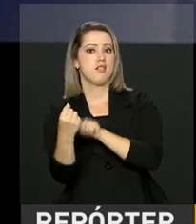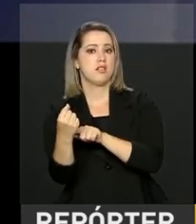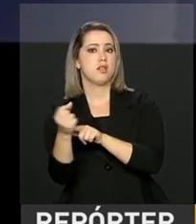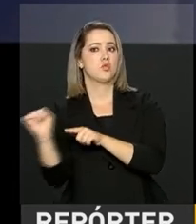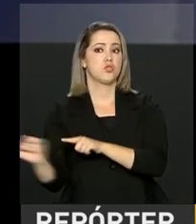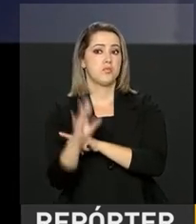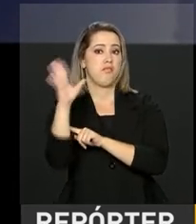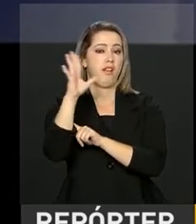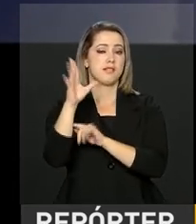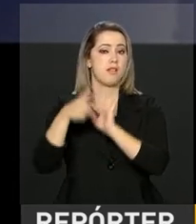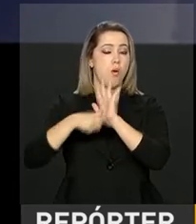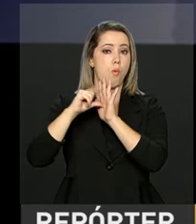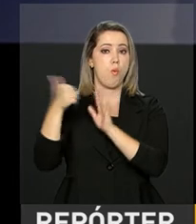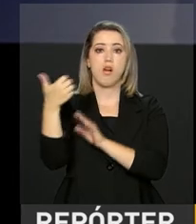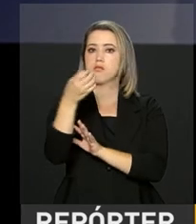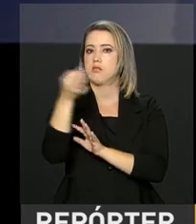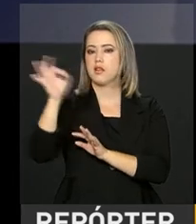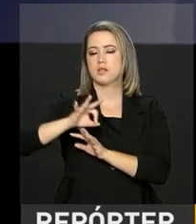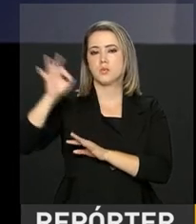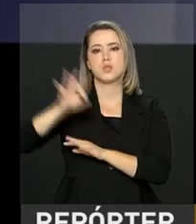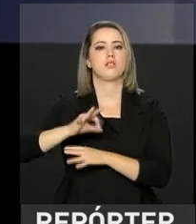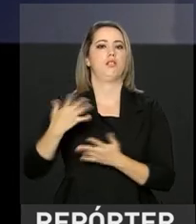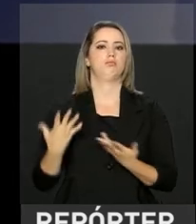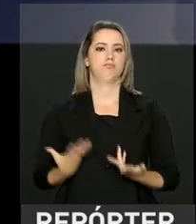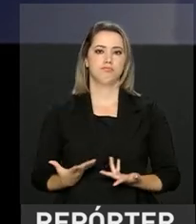ultrapassava os 10% ao ano.